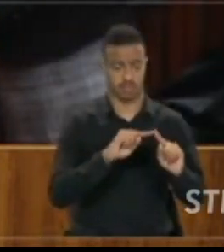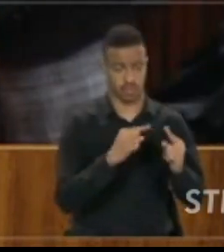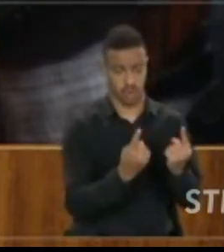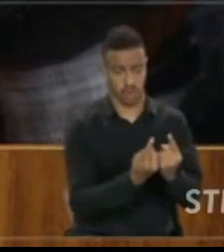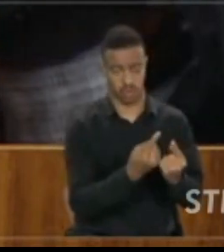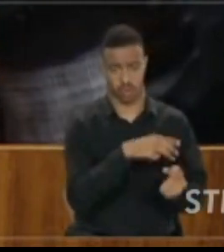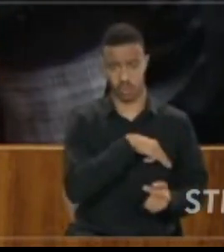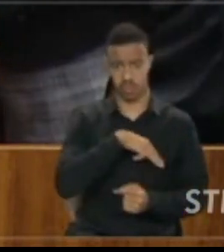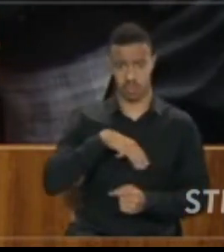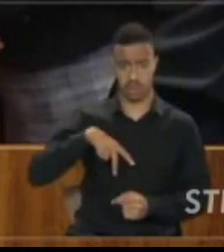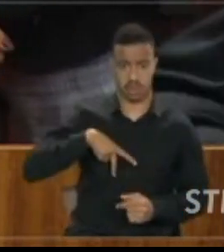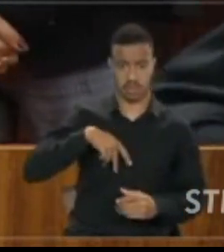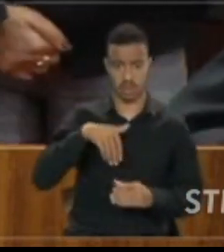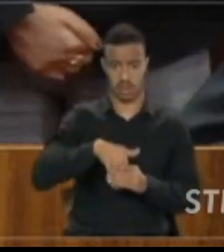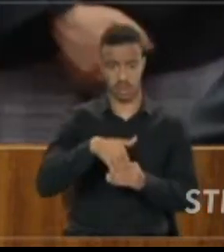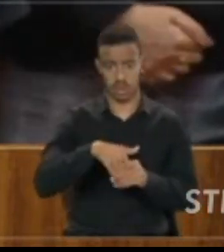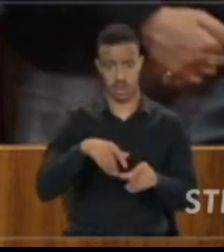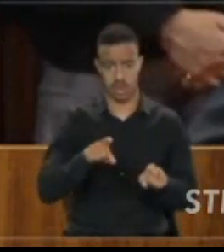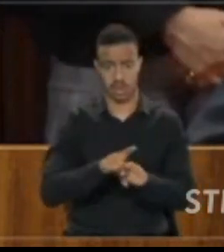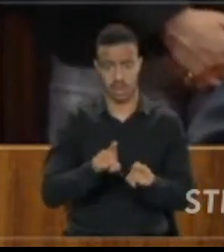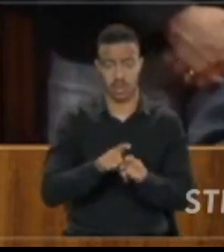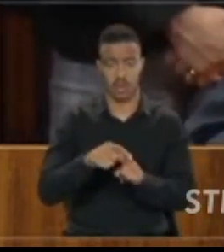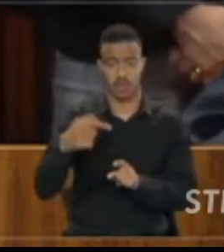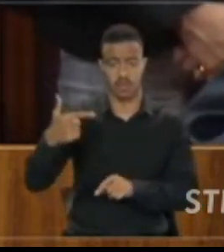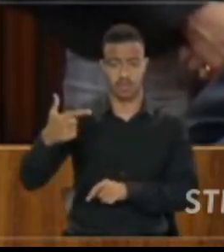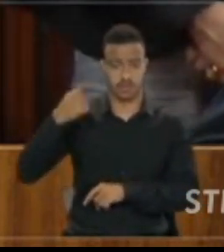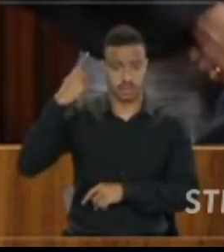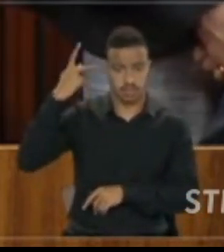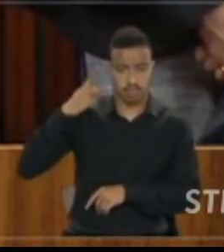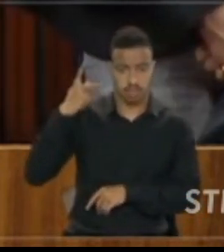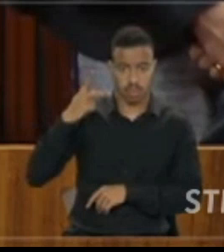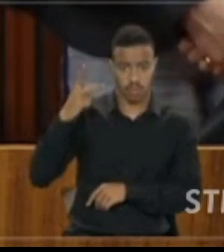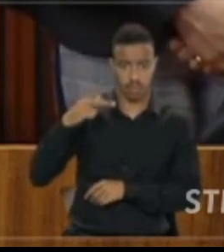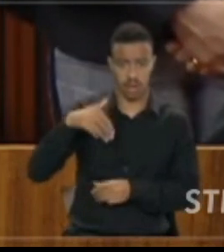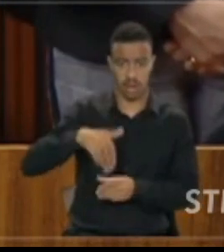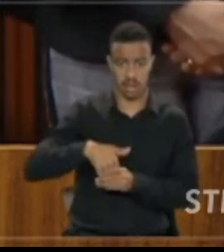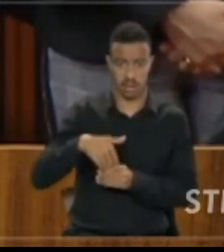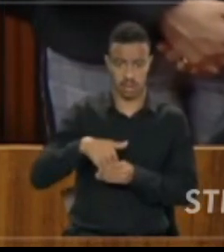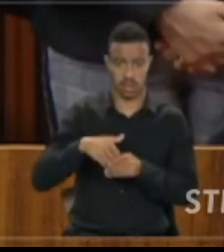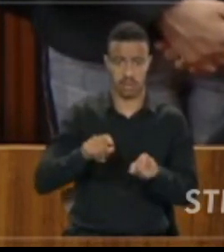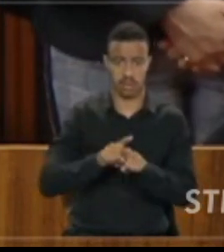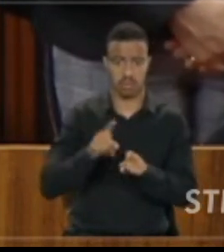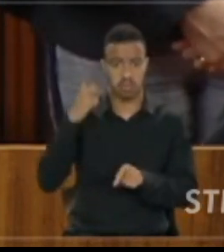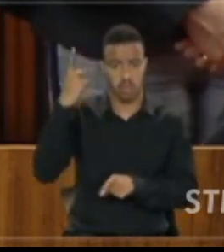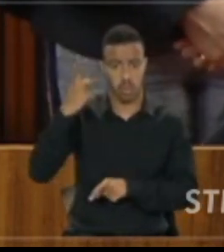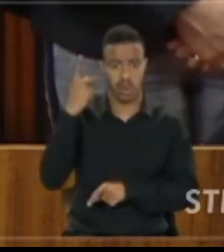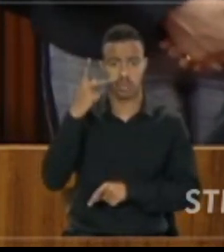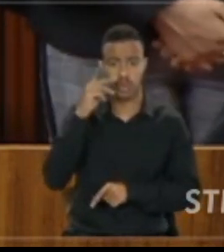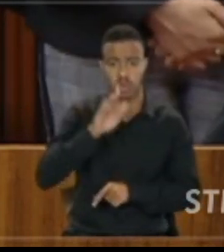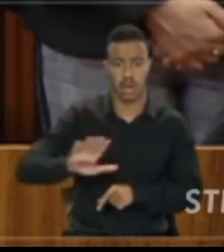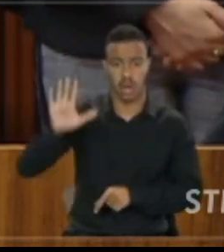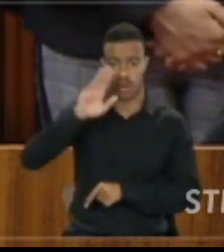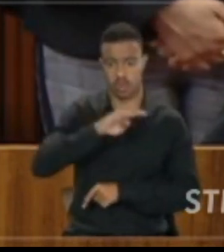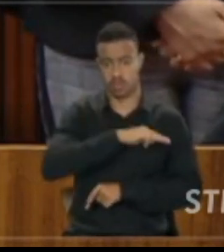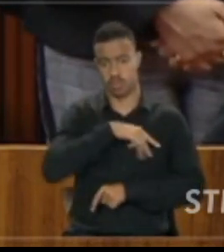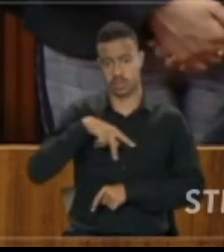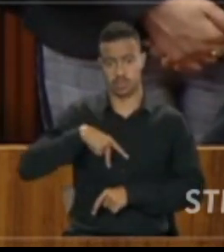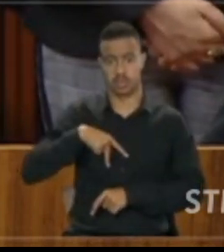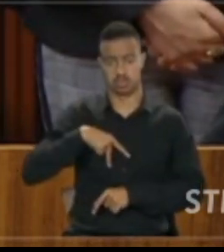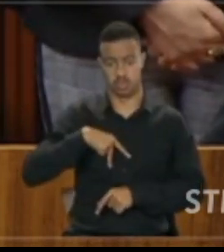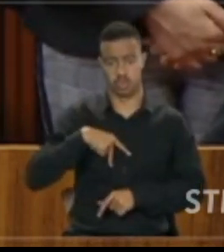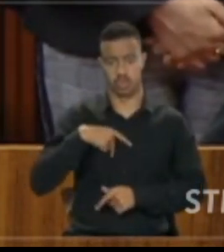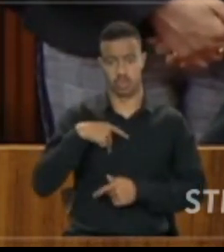Público Eleitoral, com o eminente vice-procurador-geral eleitoral e com o procurador-geral do Ministério Público do